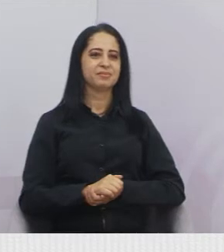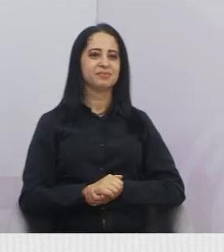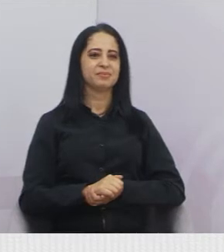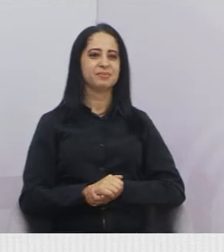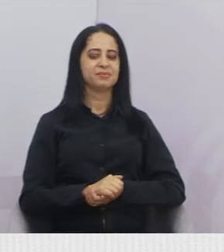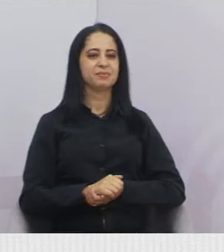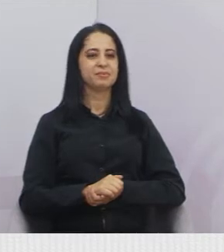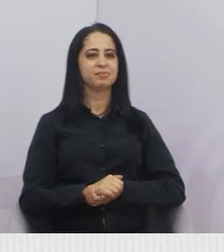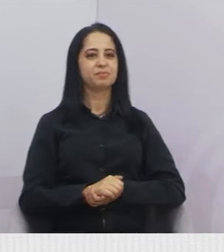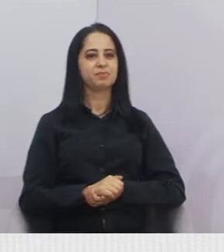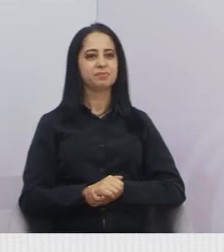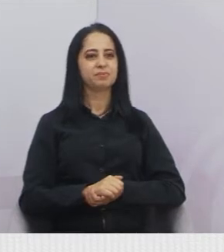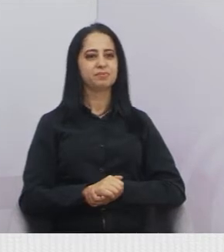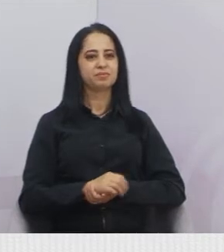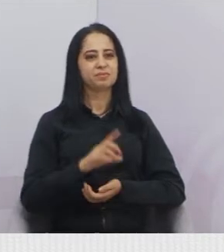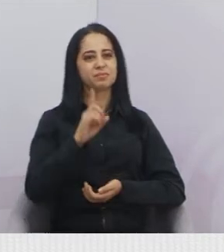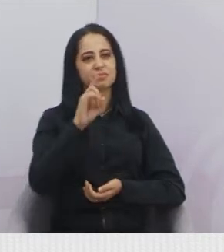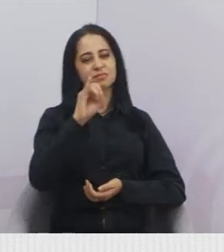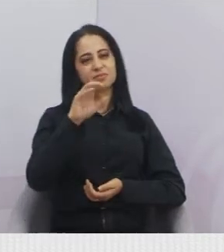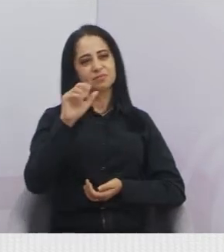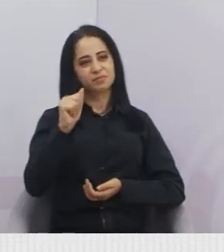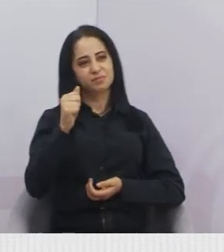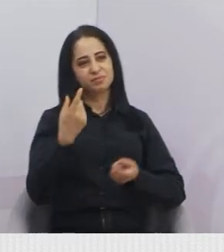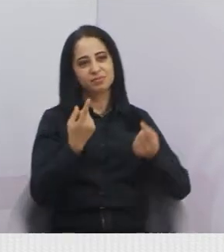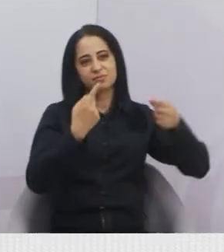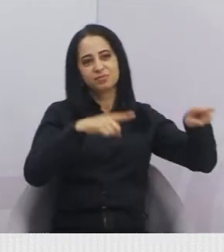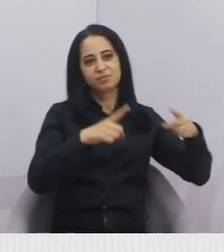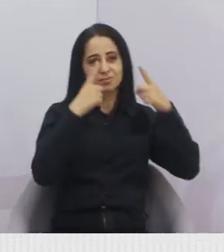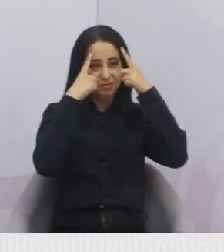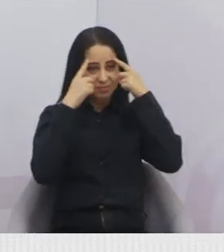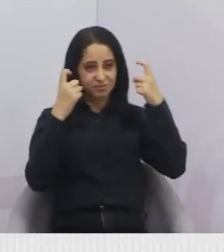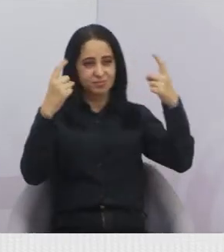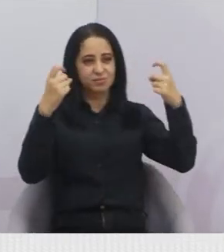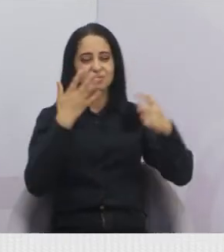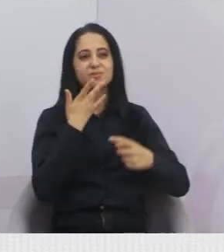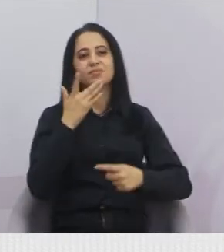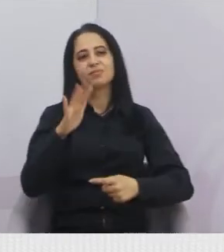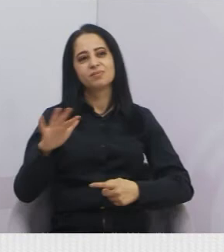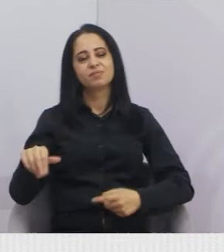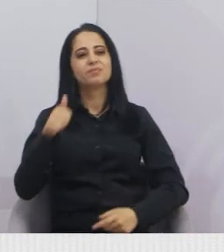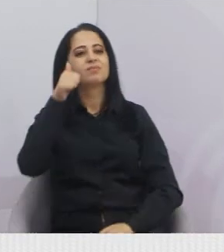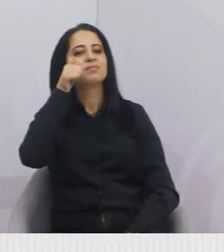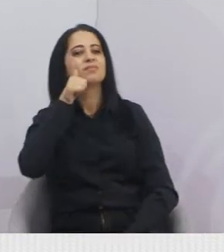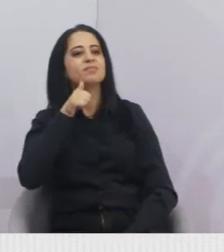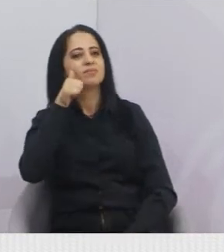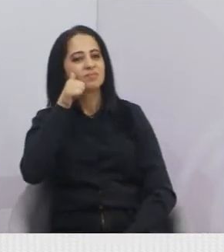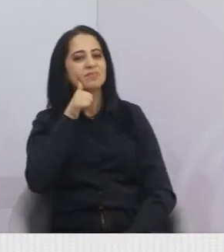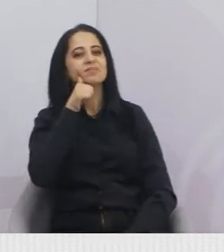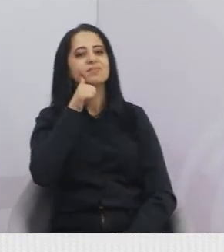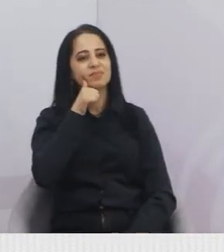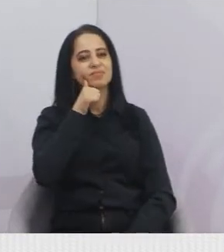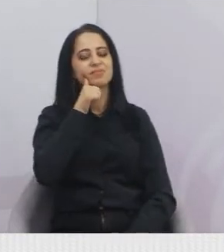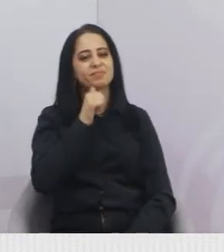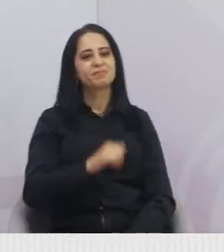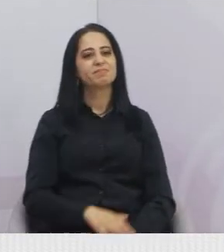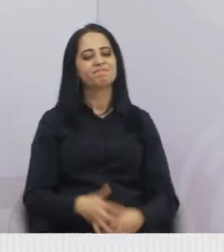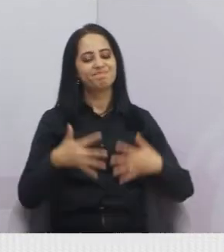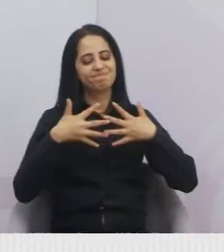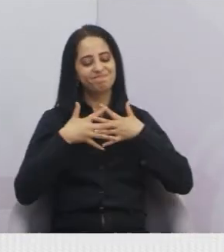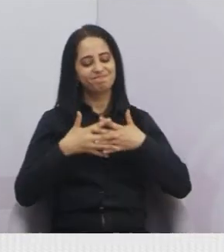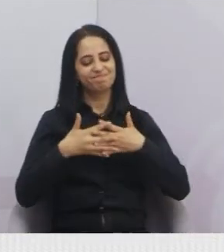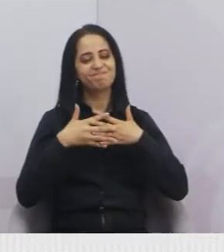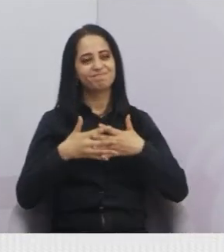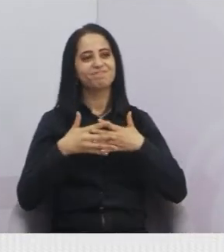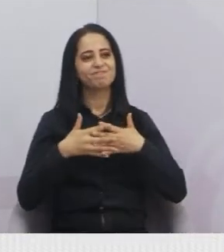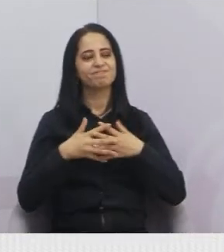Aí está aí o Dia Mundial contra a Violência, crianças, mulheres, é complicado. A gente está